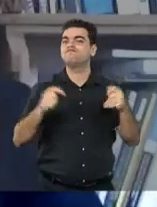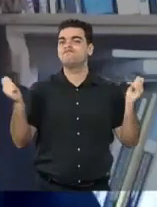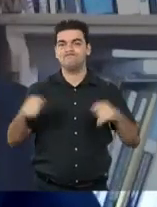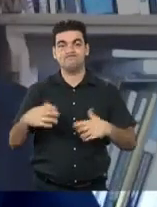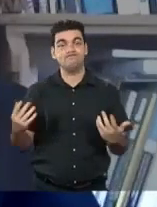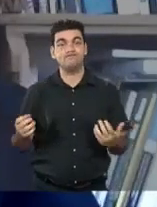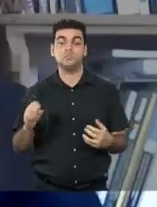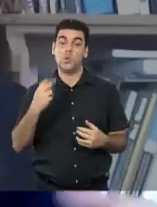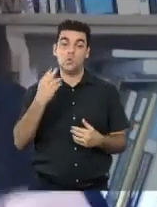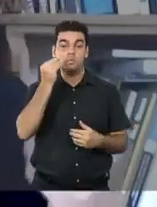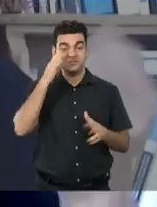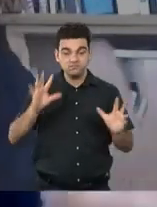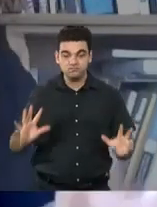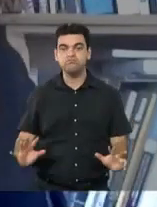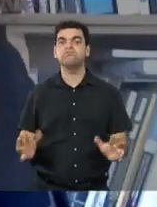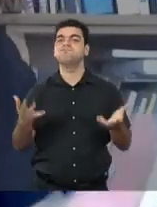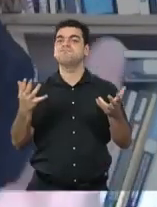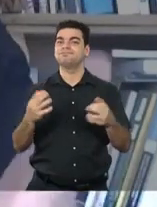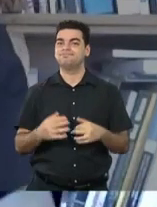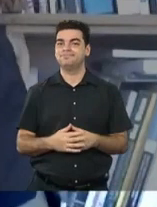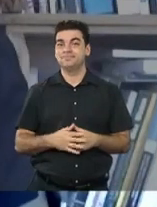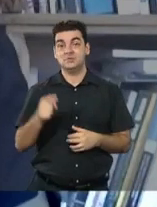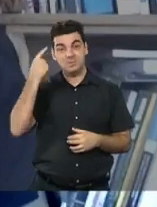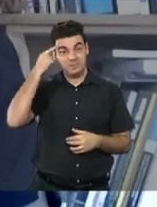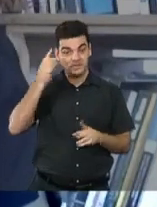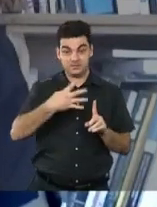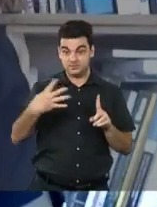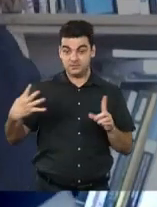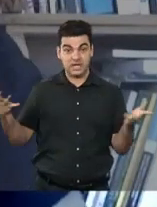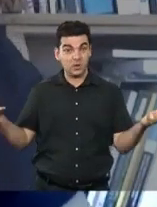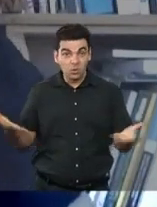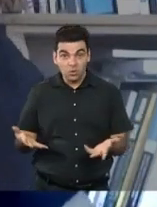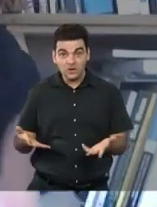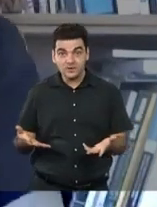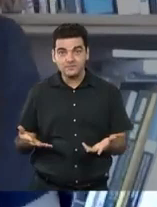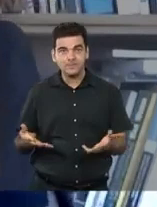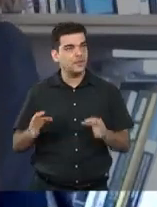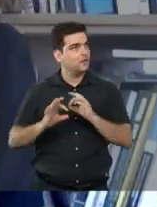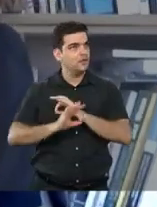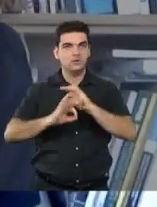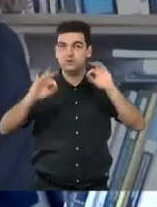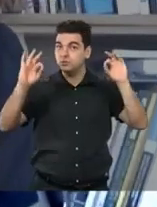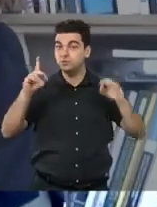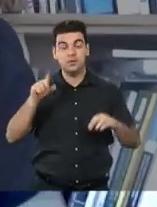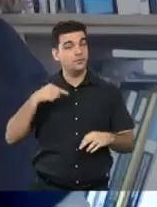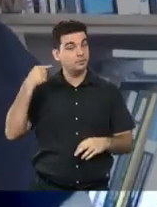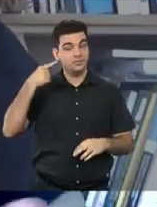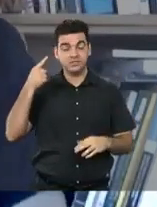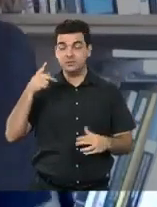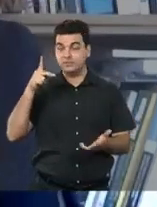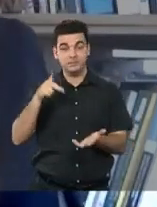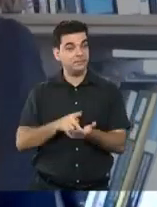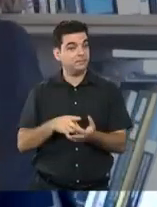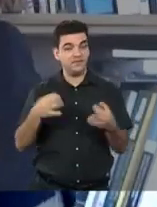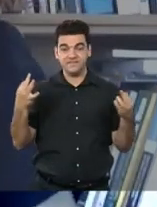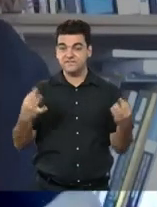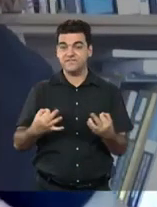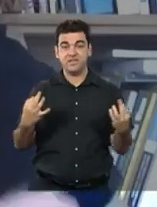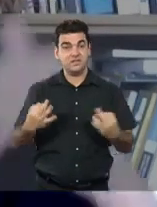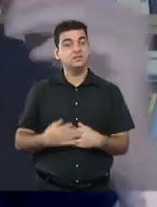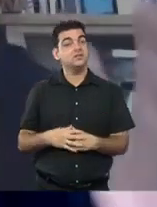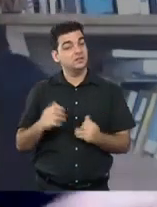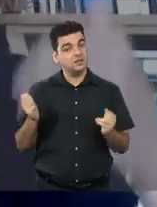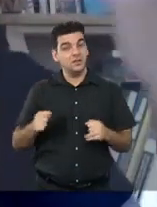mobilizar a sociedade. Então, só de ter uma transsexual falando nesse espaço, já é um ato extremamente político, um ato transformador,